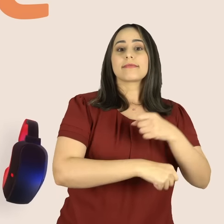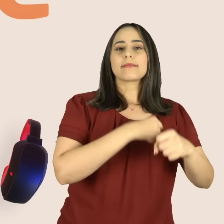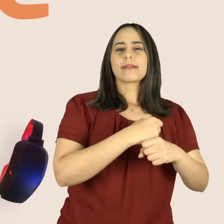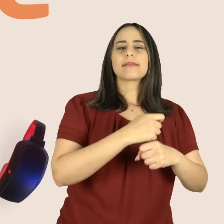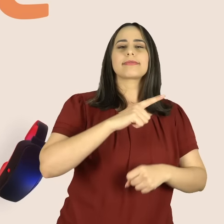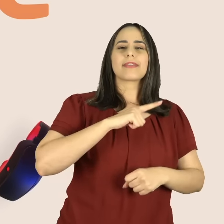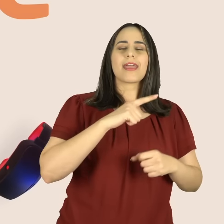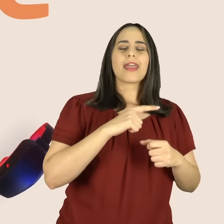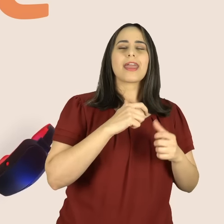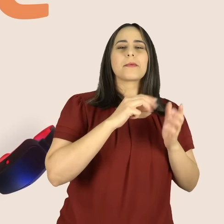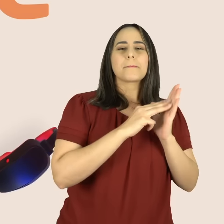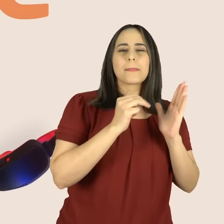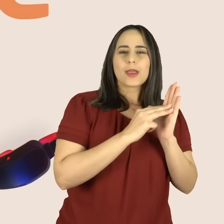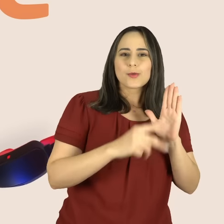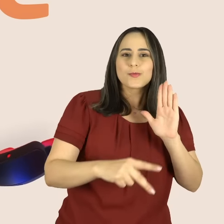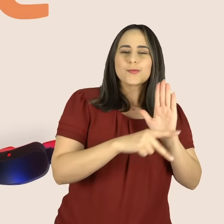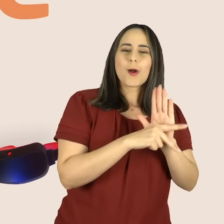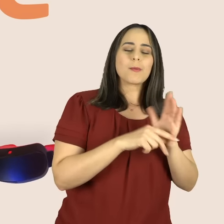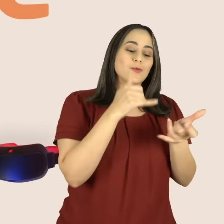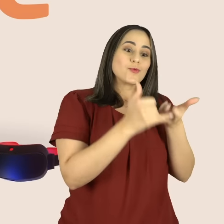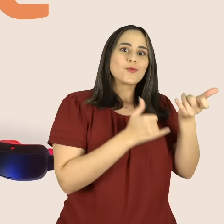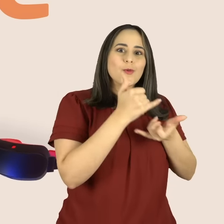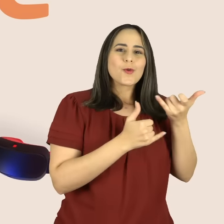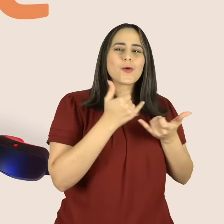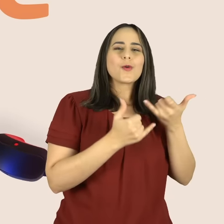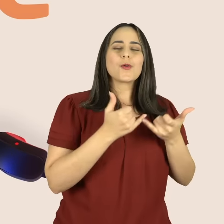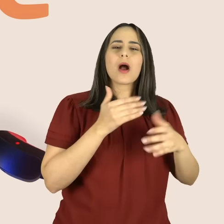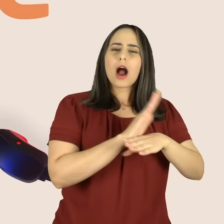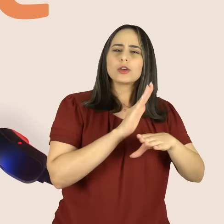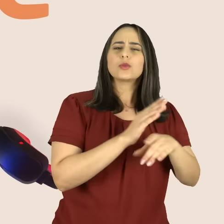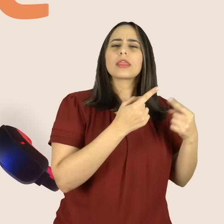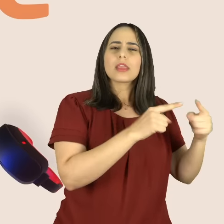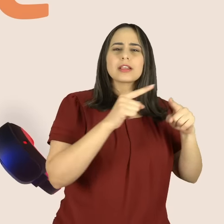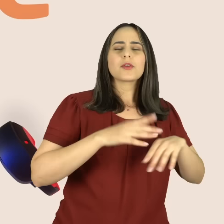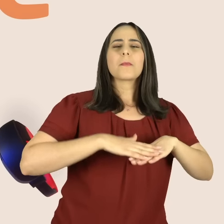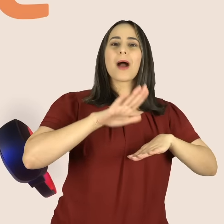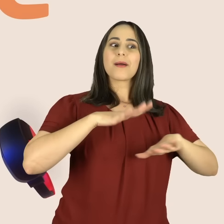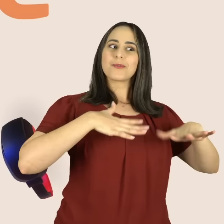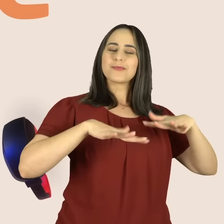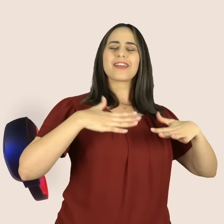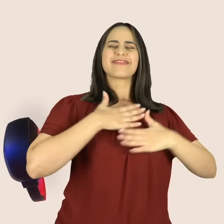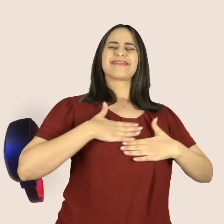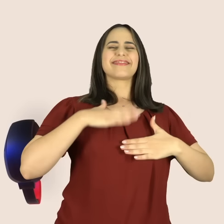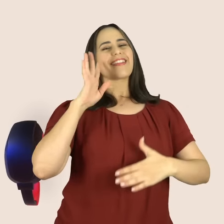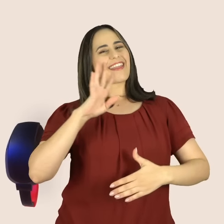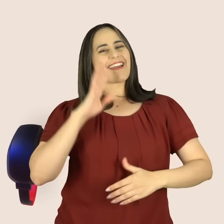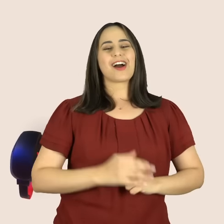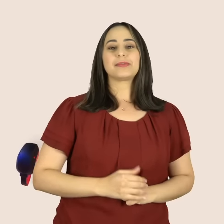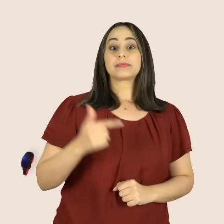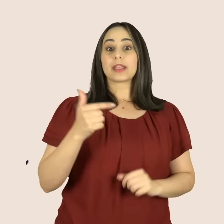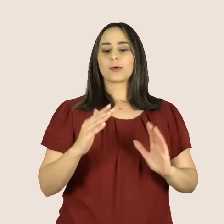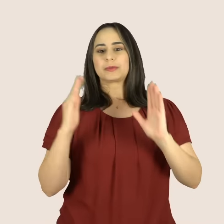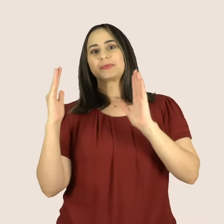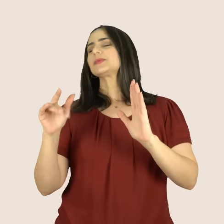ONE adotou o moderno conceito de gamificação. Um método que usa jogos para tornar os desafios mais dinâmicos e